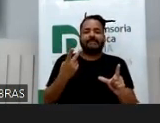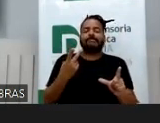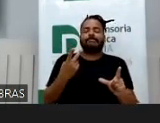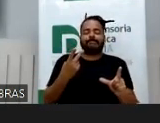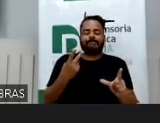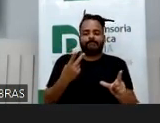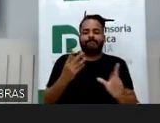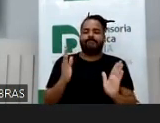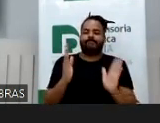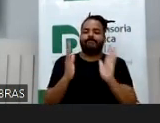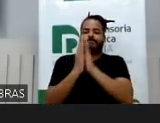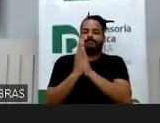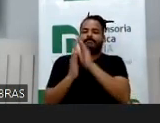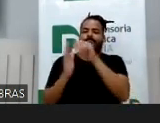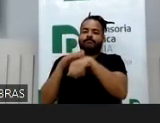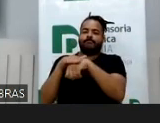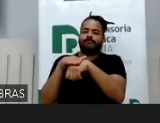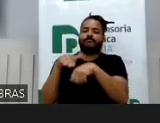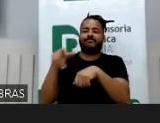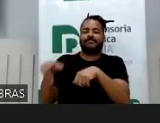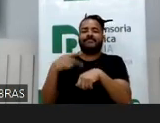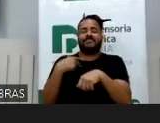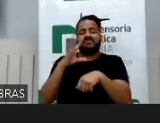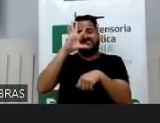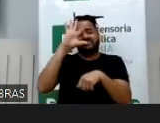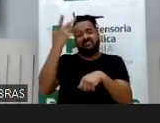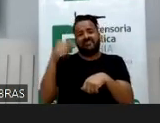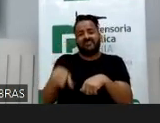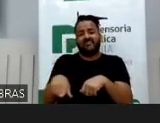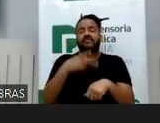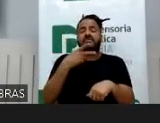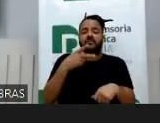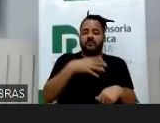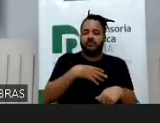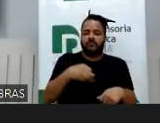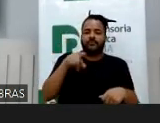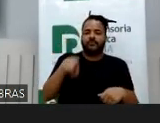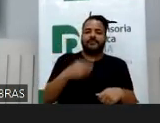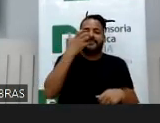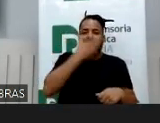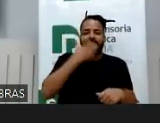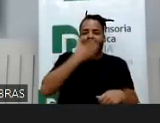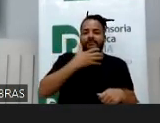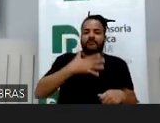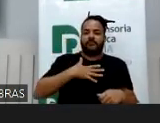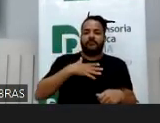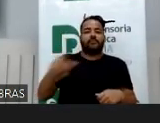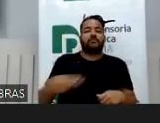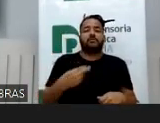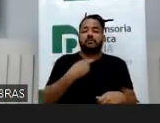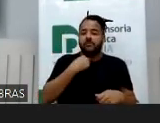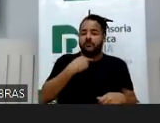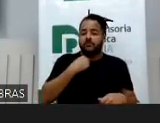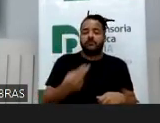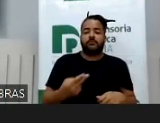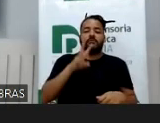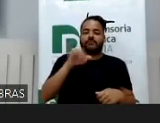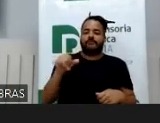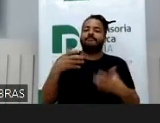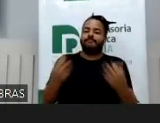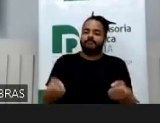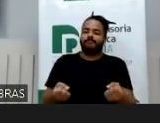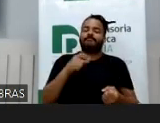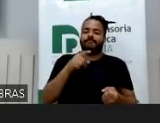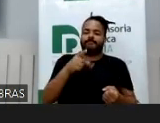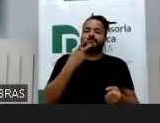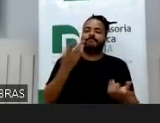eu fui conversar com ele e aí ele disse é, foi um escorregão, é porque ele gosta de cantar, eu falei, mas tá errado, é meu cliente, falei, não pode, a gente vai ter que assumir que isso foi